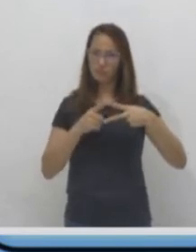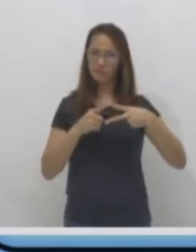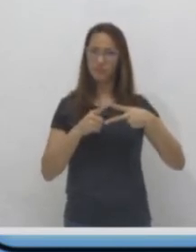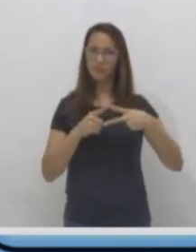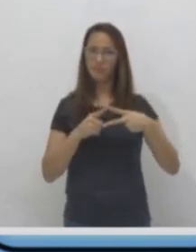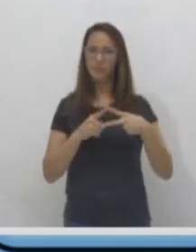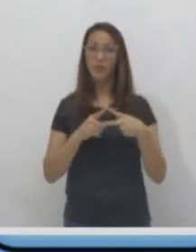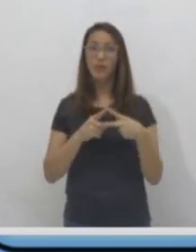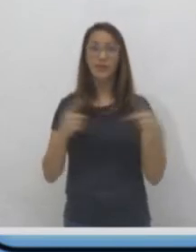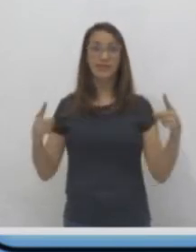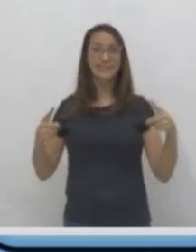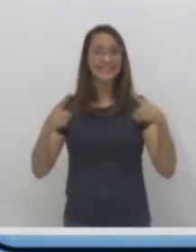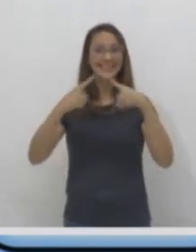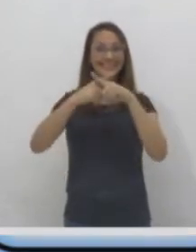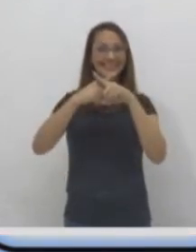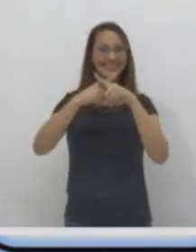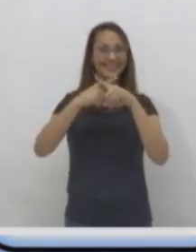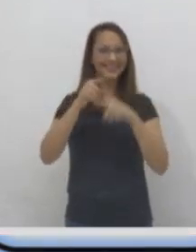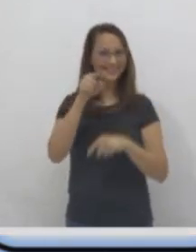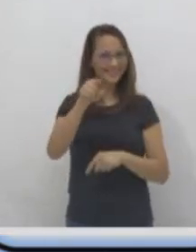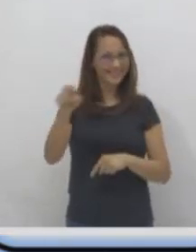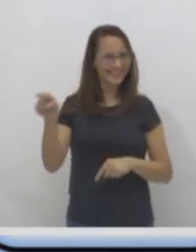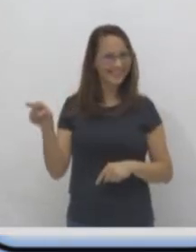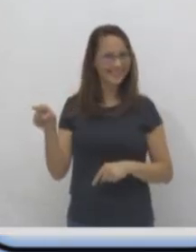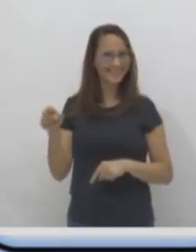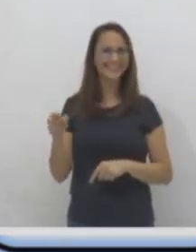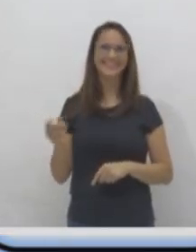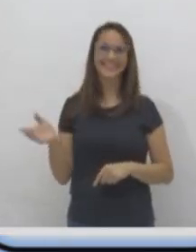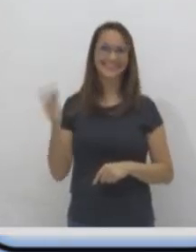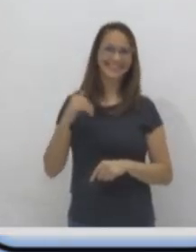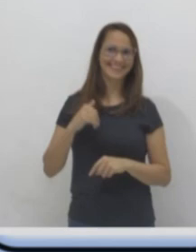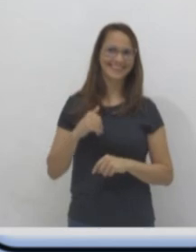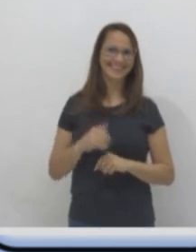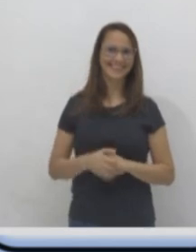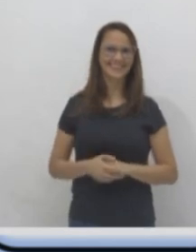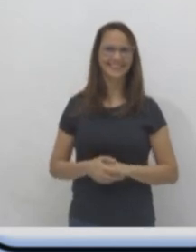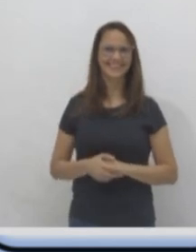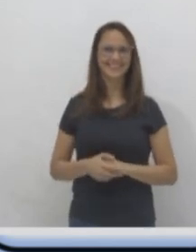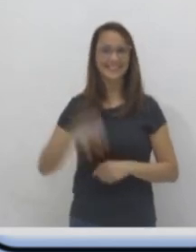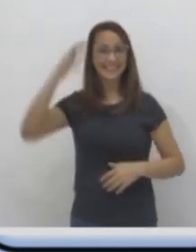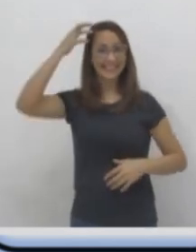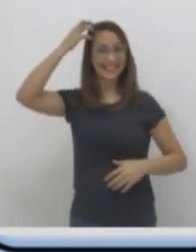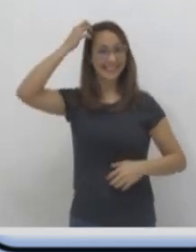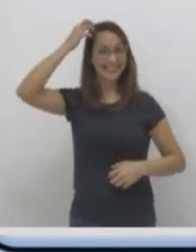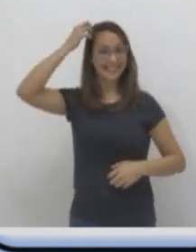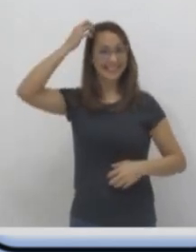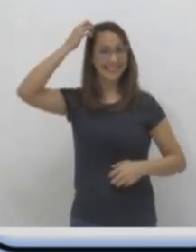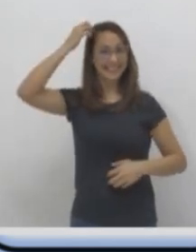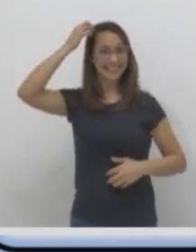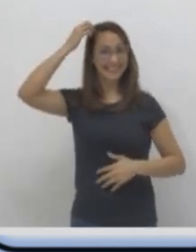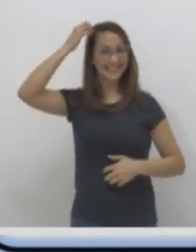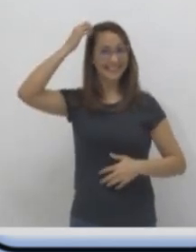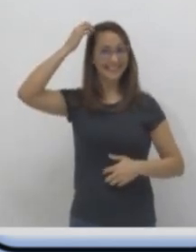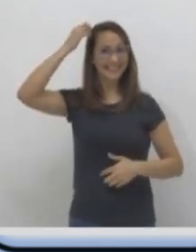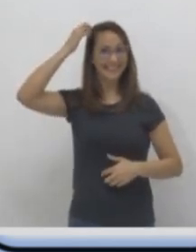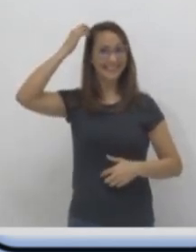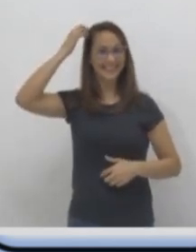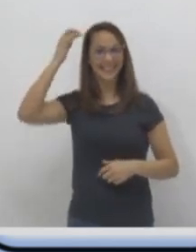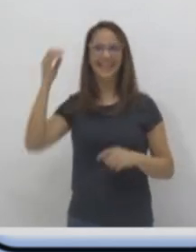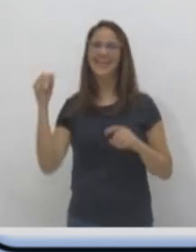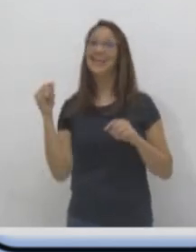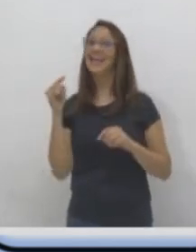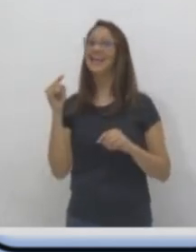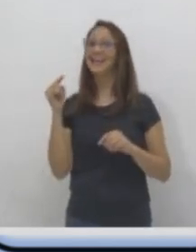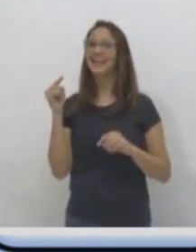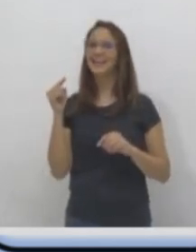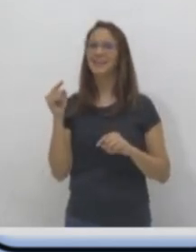É um desafio para vocês. Vamos lá. Olha aí. Vamos ver o seu macaco. Responde para mim. O seu macaco, ele é um animal